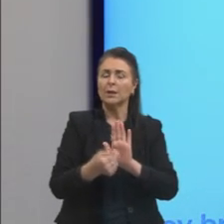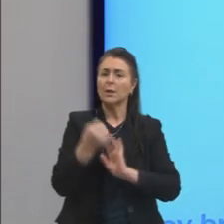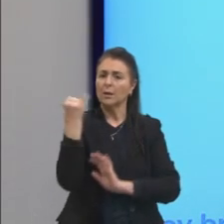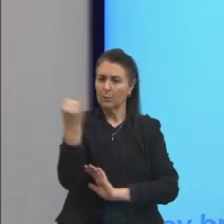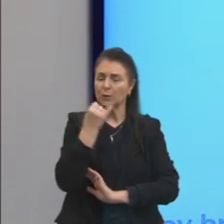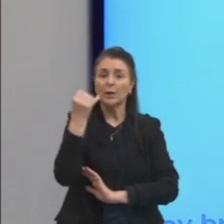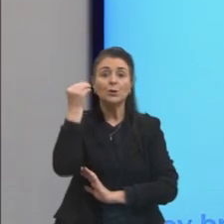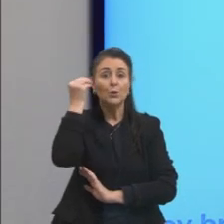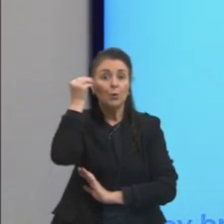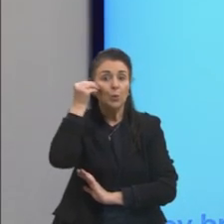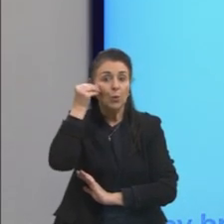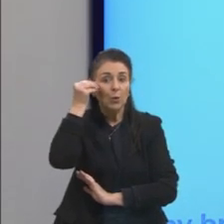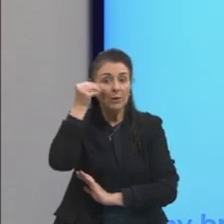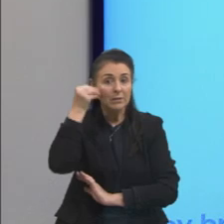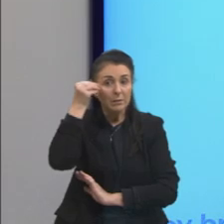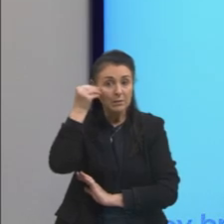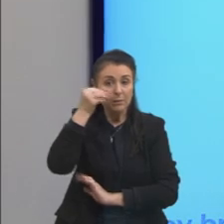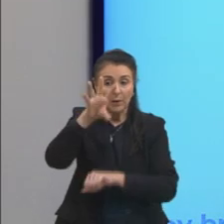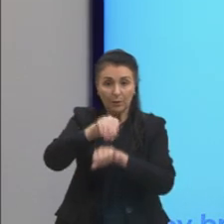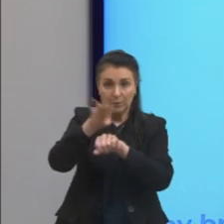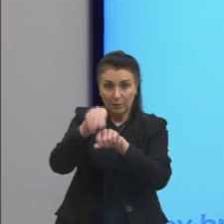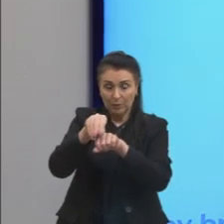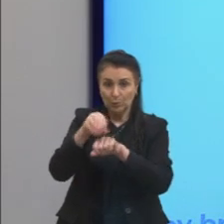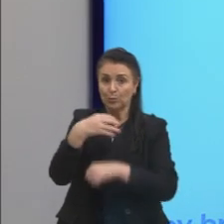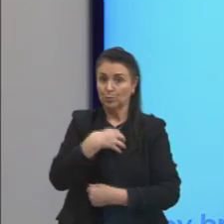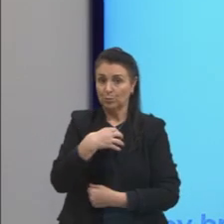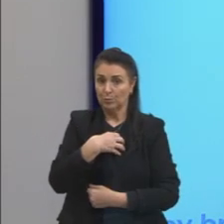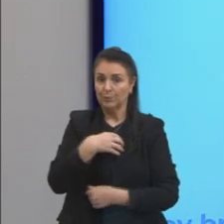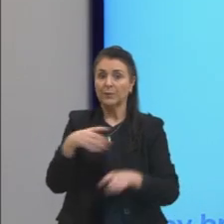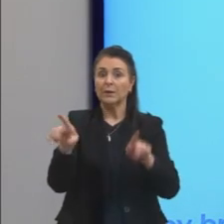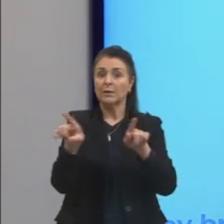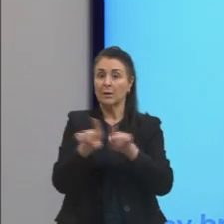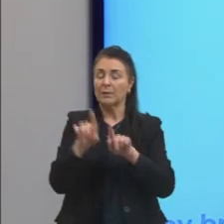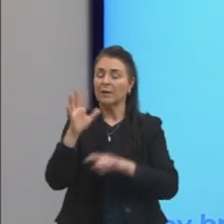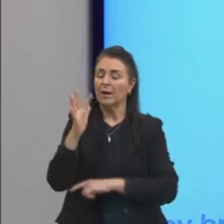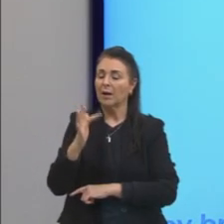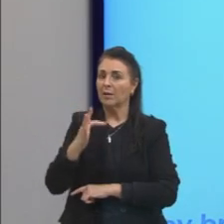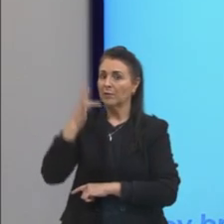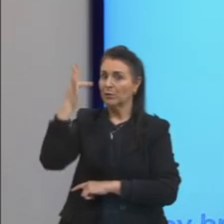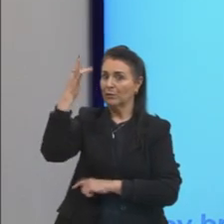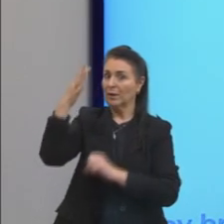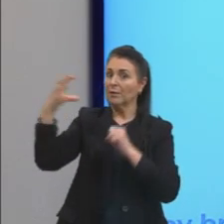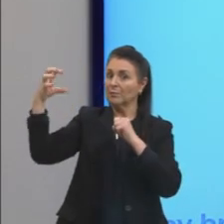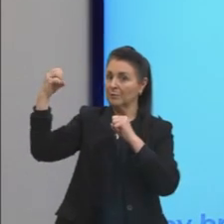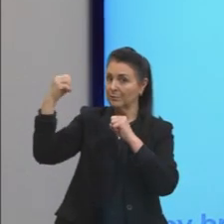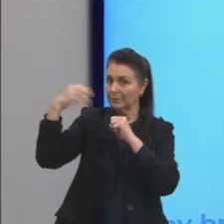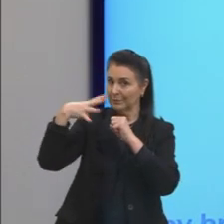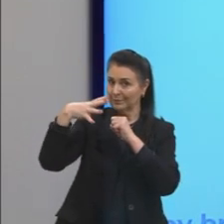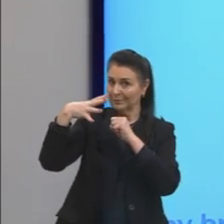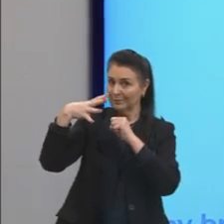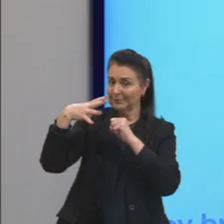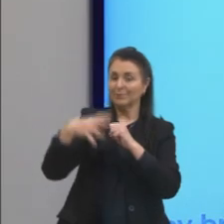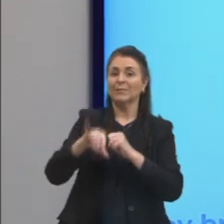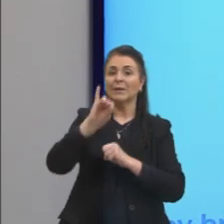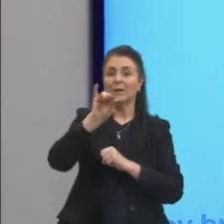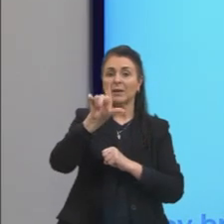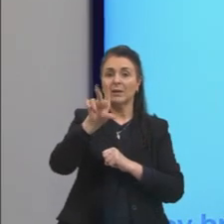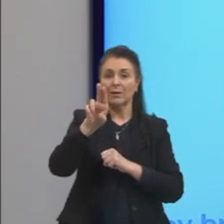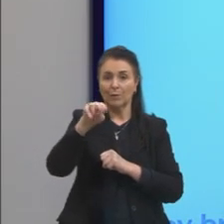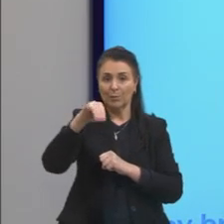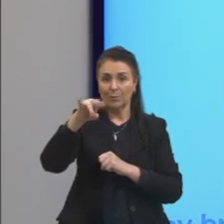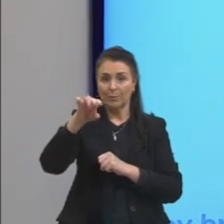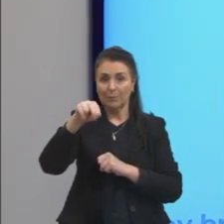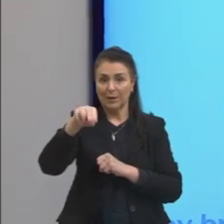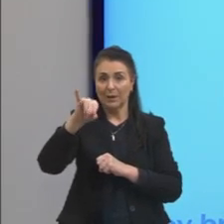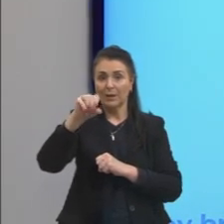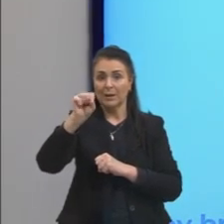sentidos. Junto com isso vem o movimento da filosofia iluminista, primeiro aqui na França e depois na Alemanha com esse nome